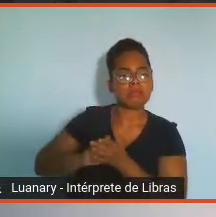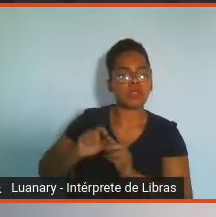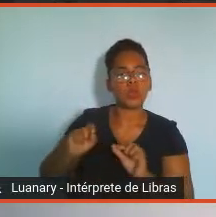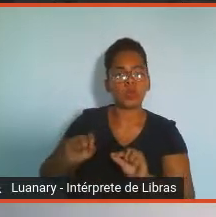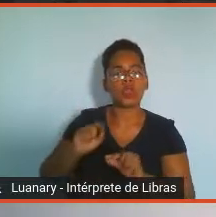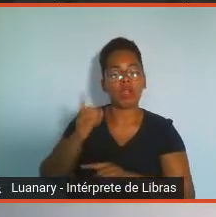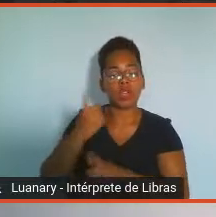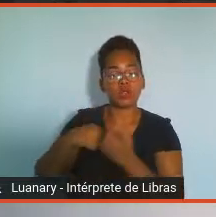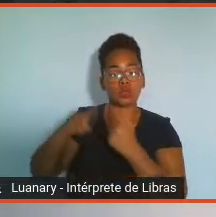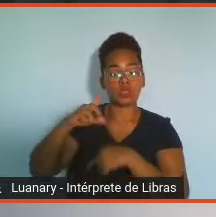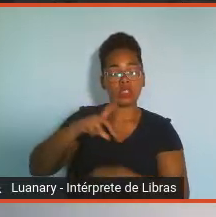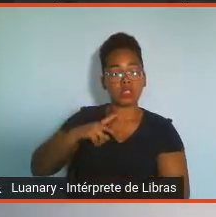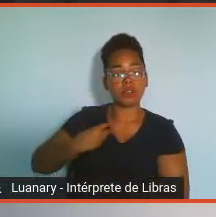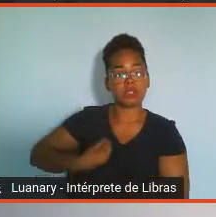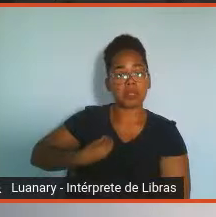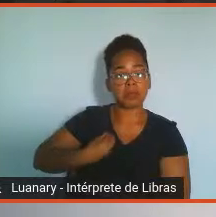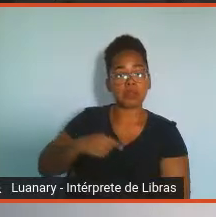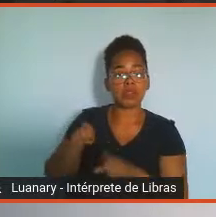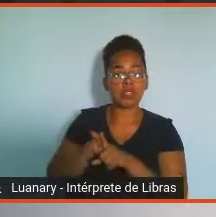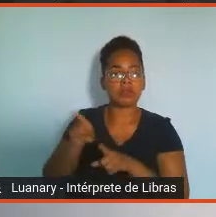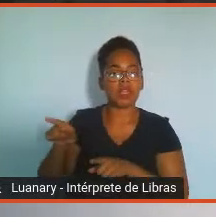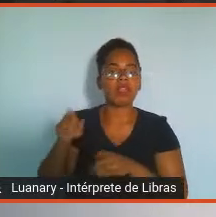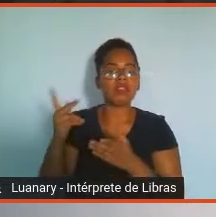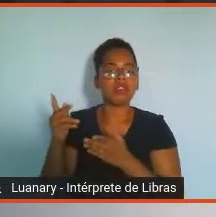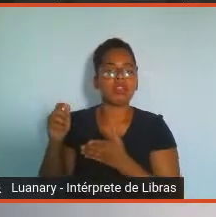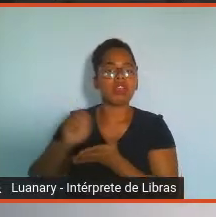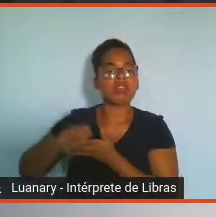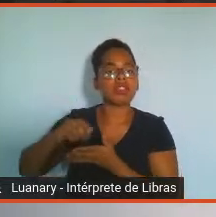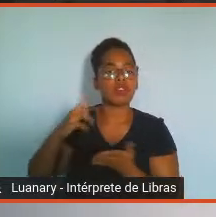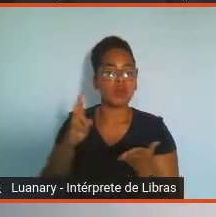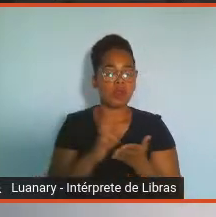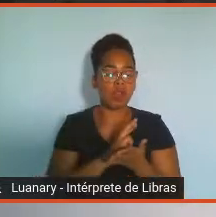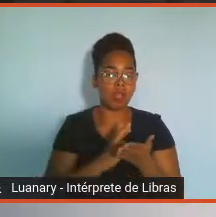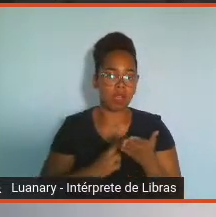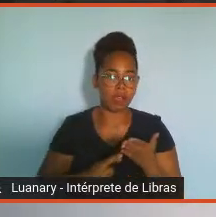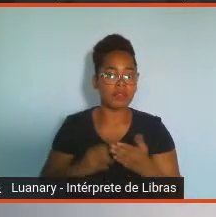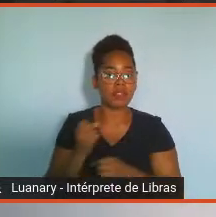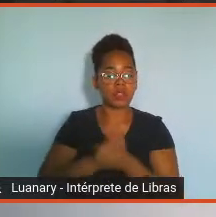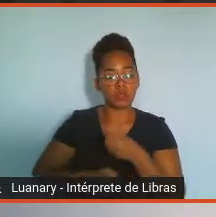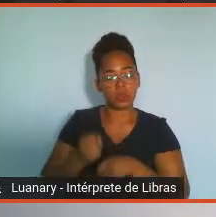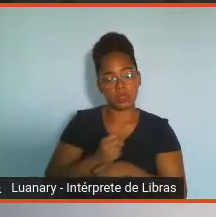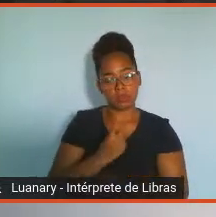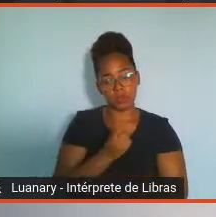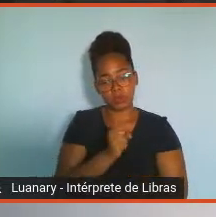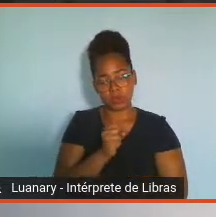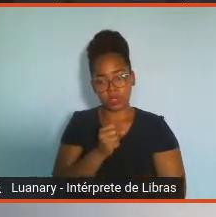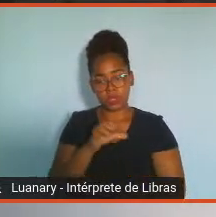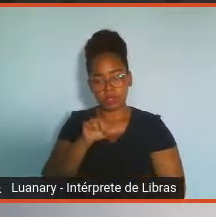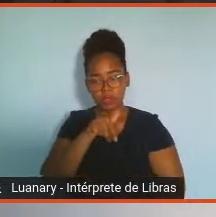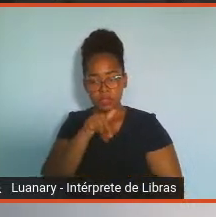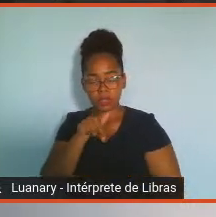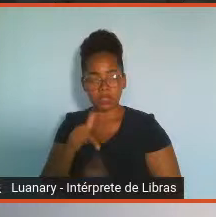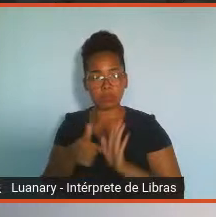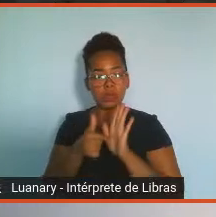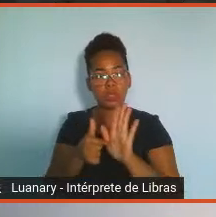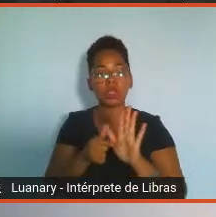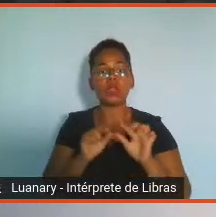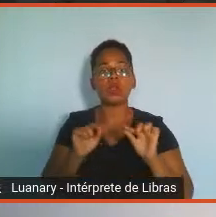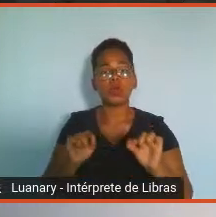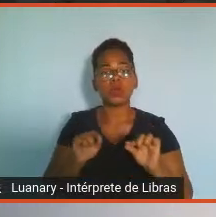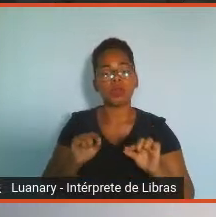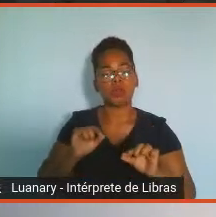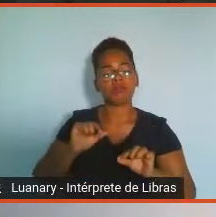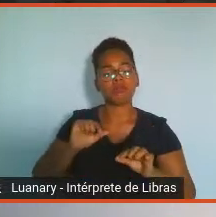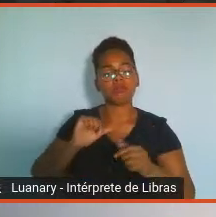na vida e fundou a revista Success em 1897 diz A qualidade de seu